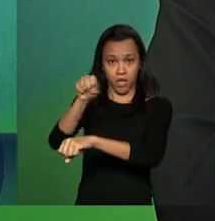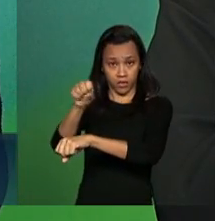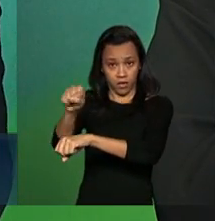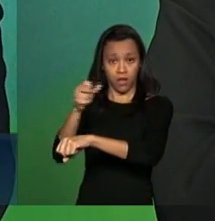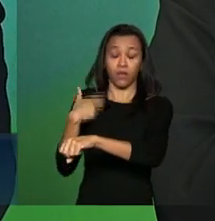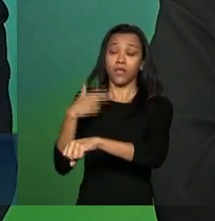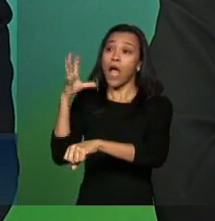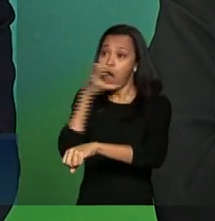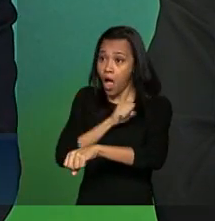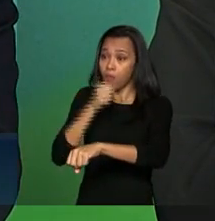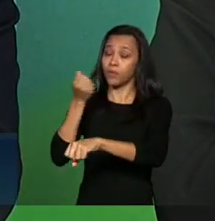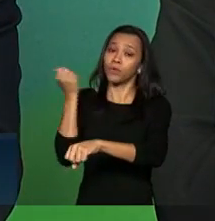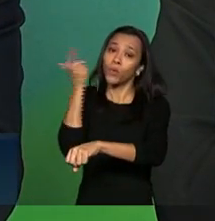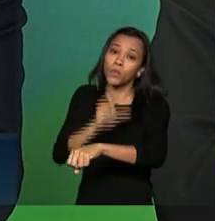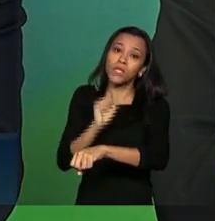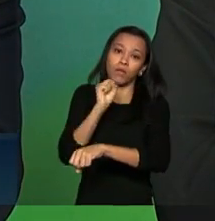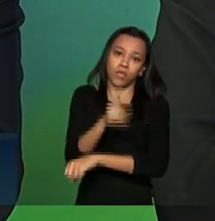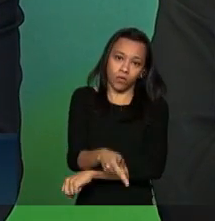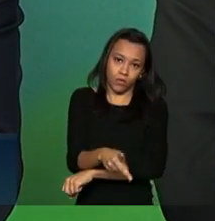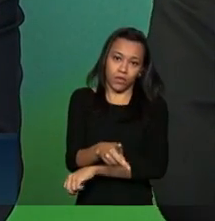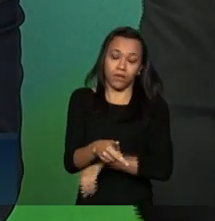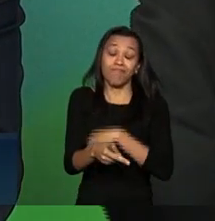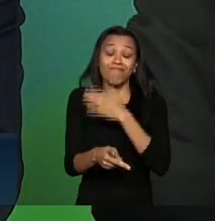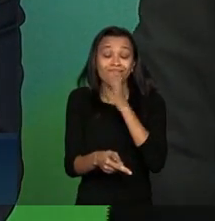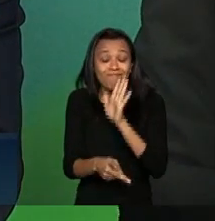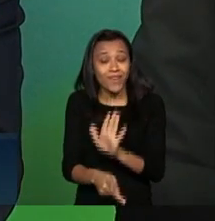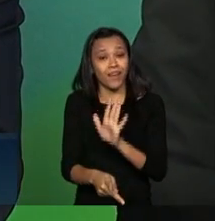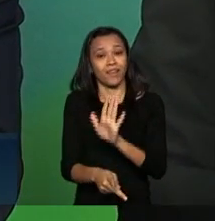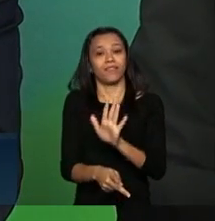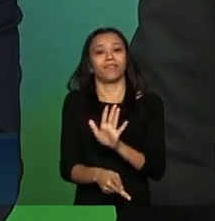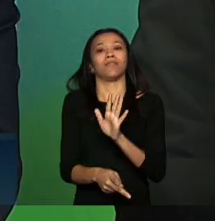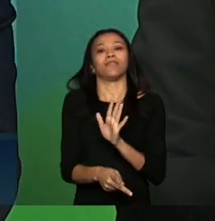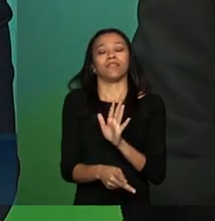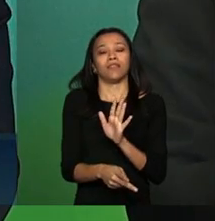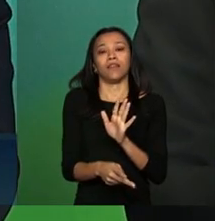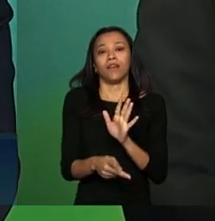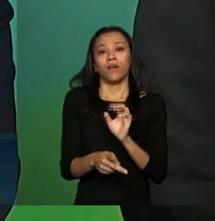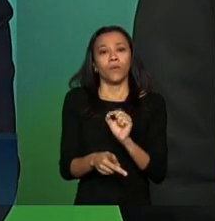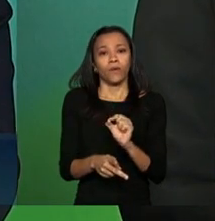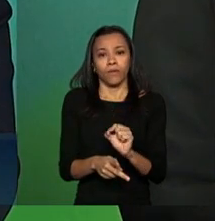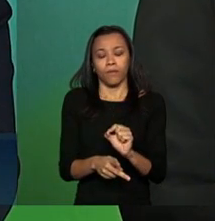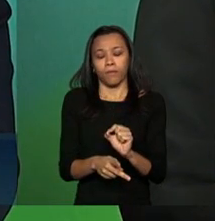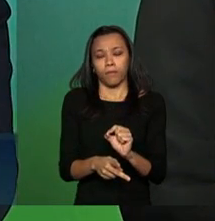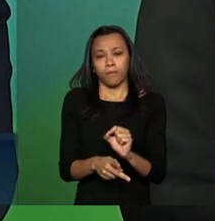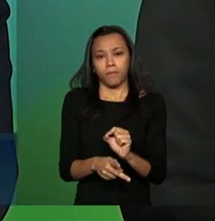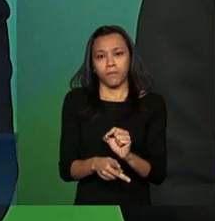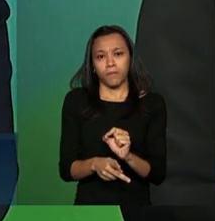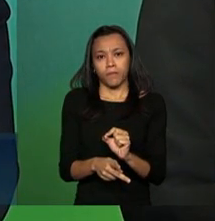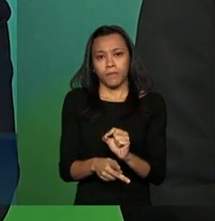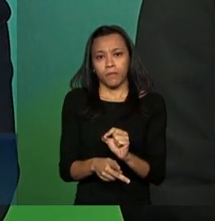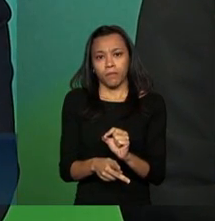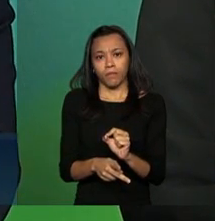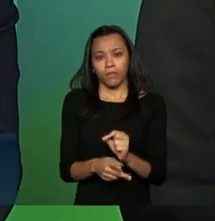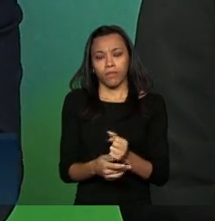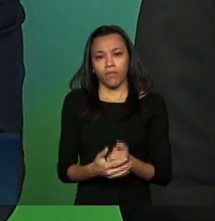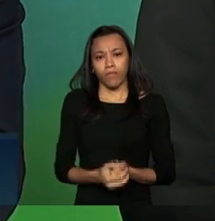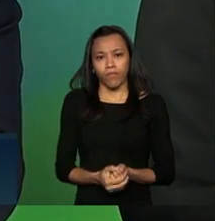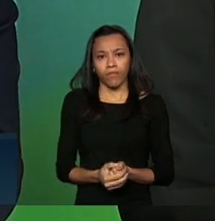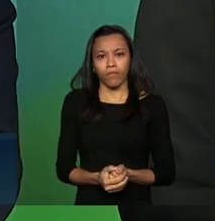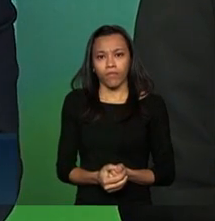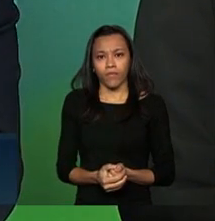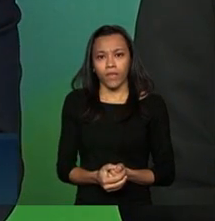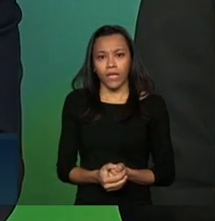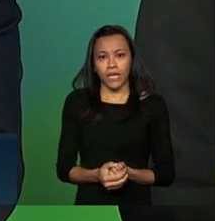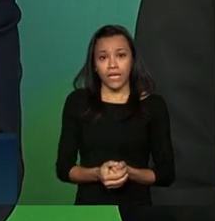aposentar o mais rápido possível. Sem levar em conta que o conjunto